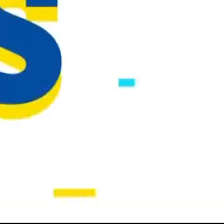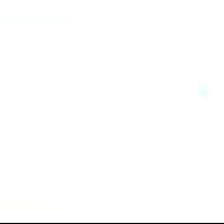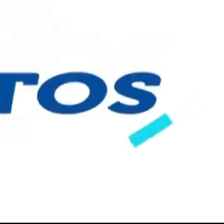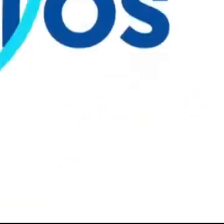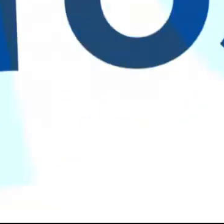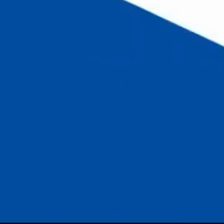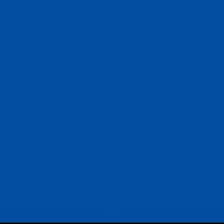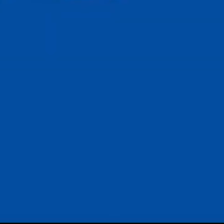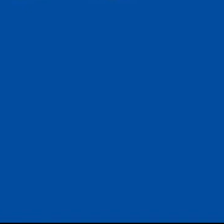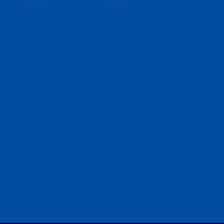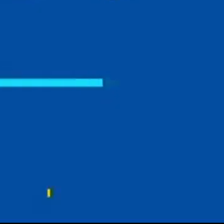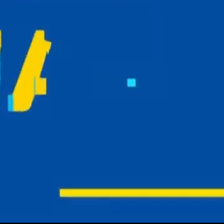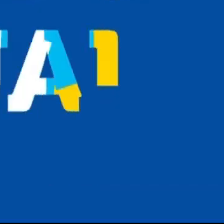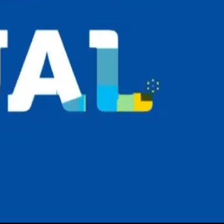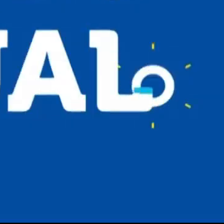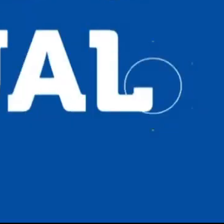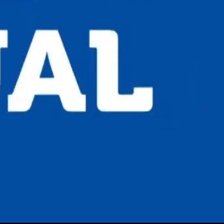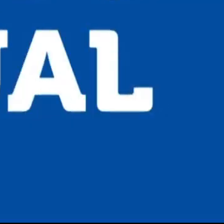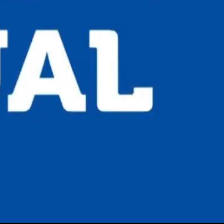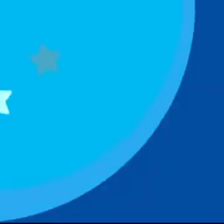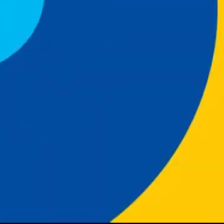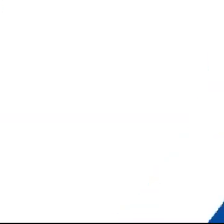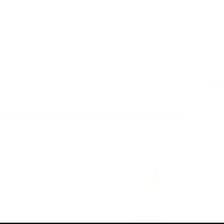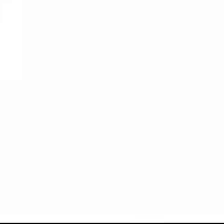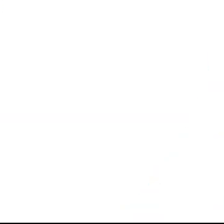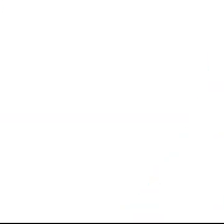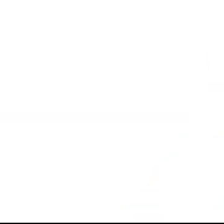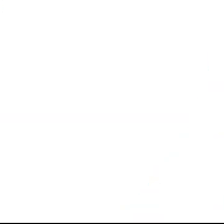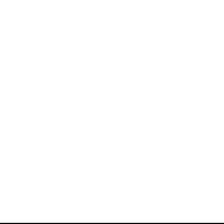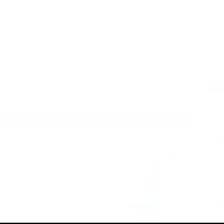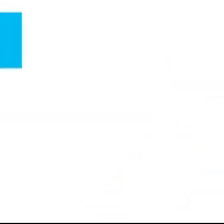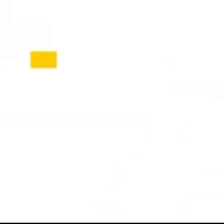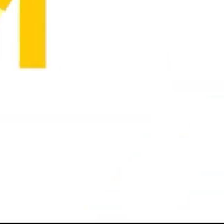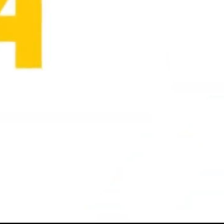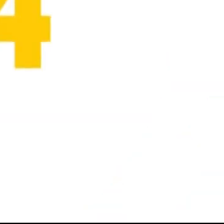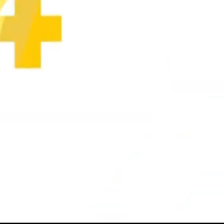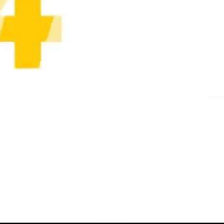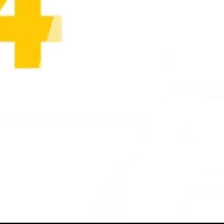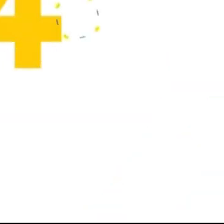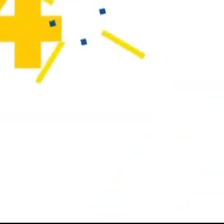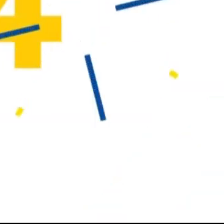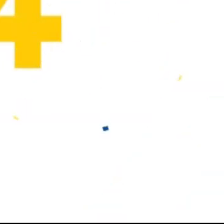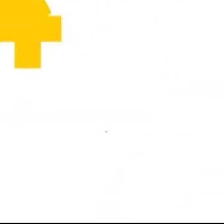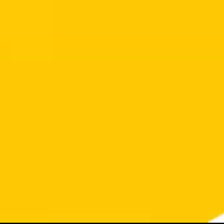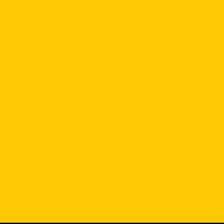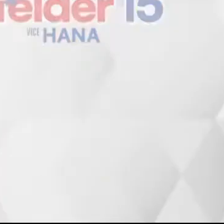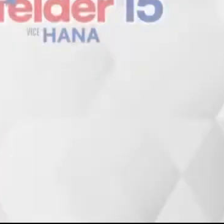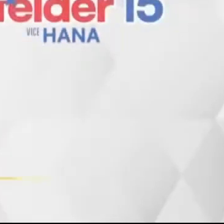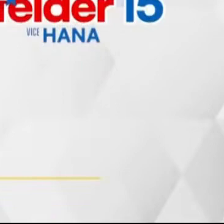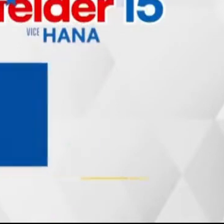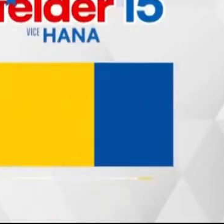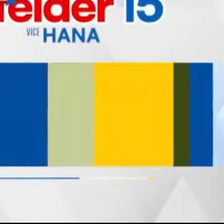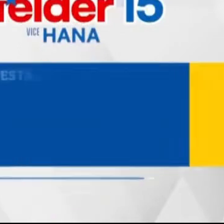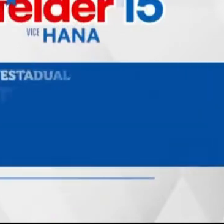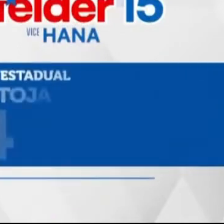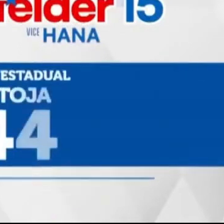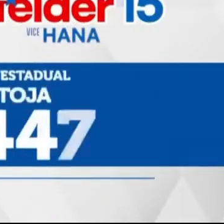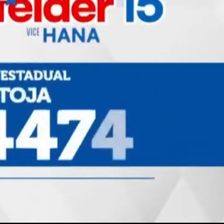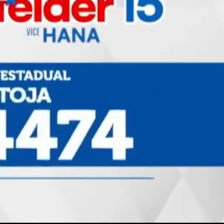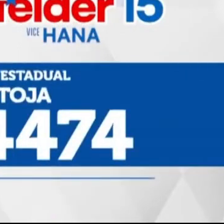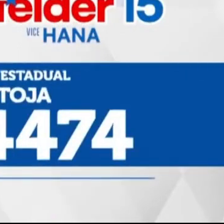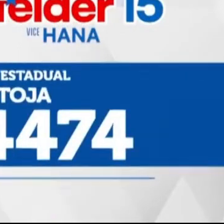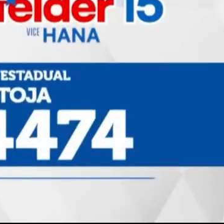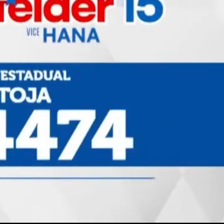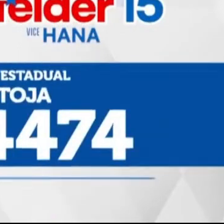Vote nos candidatos a deputado estadual do União Brasil. União Brasil é 44. Sou Jô Pantoja,